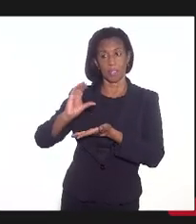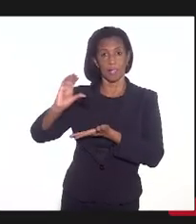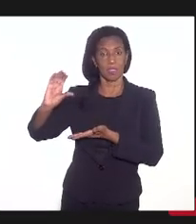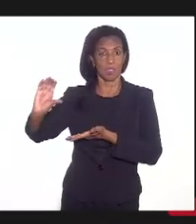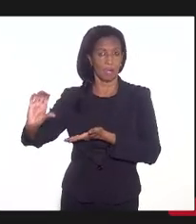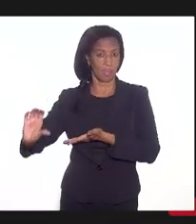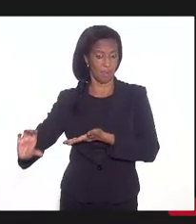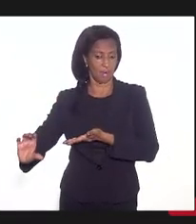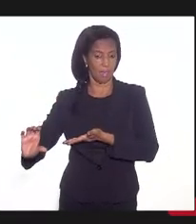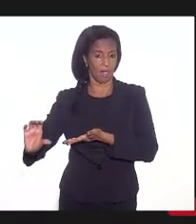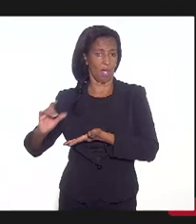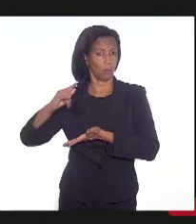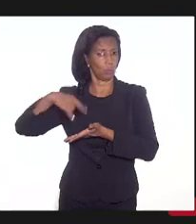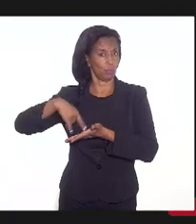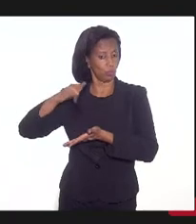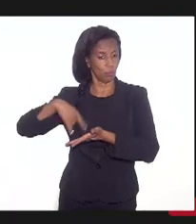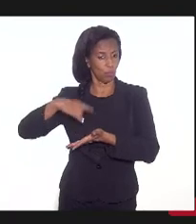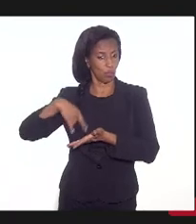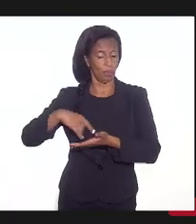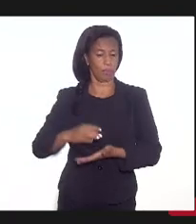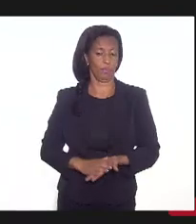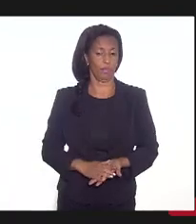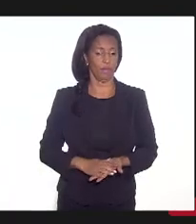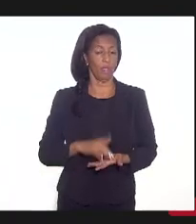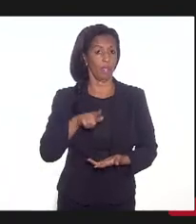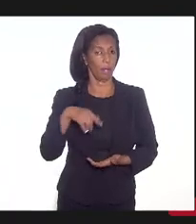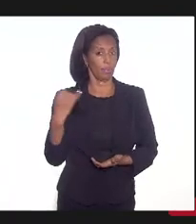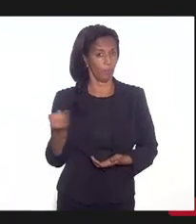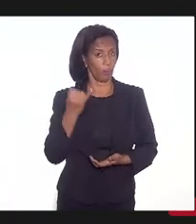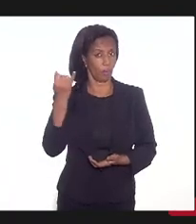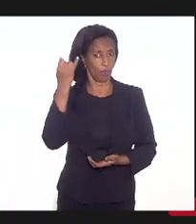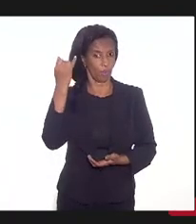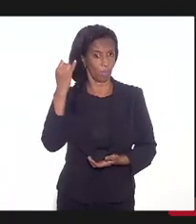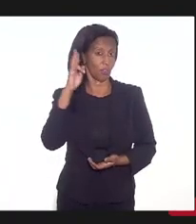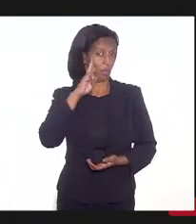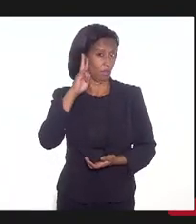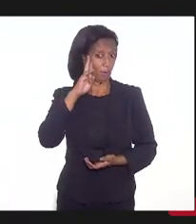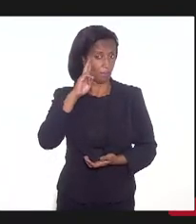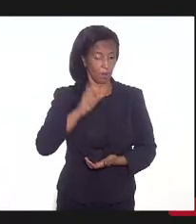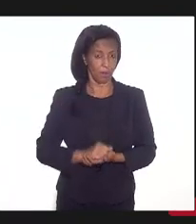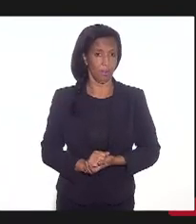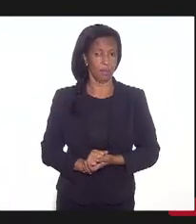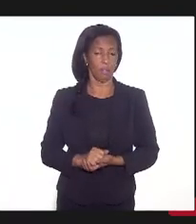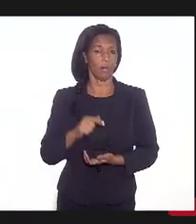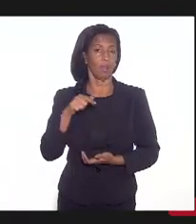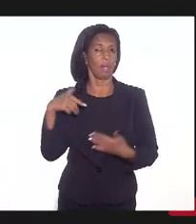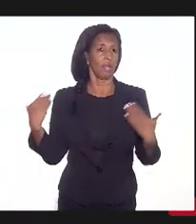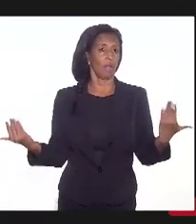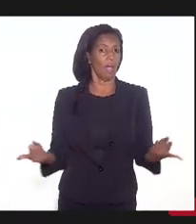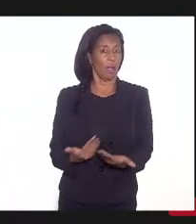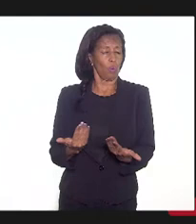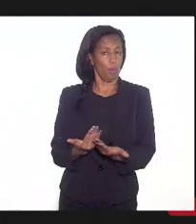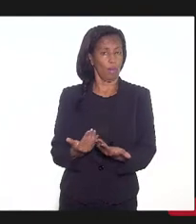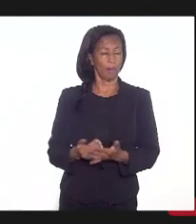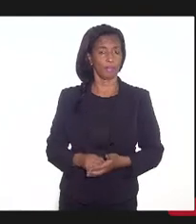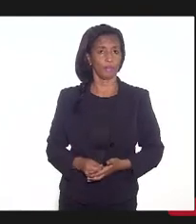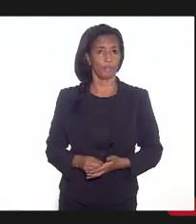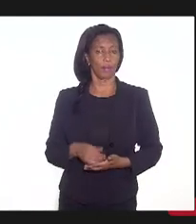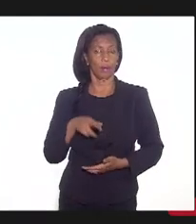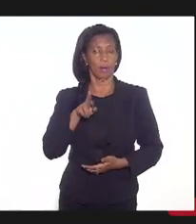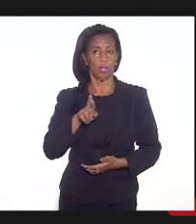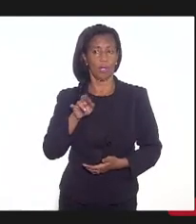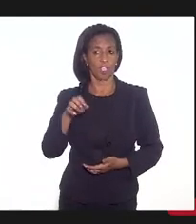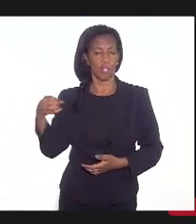vale, isso não importante ainda, ou seja, frisando, dessa vez, benefício do regime,